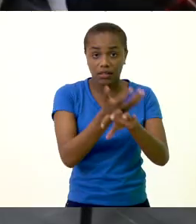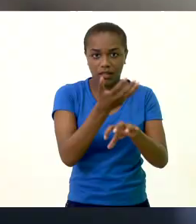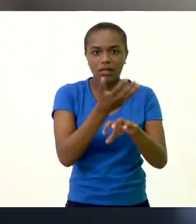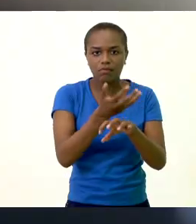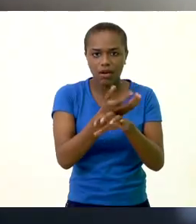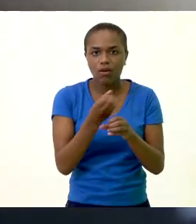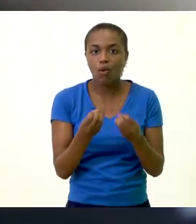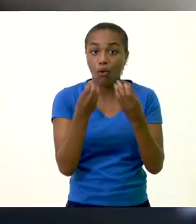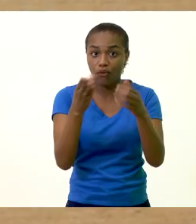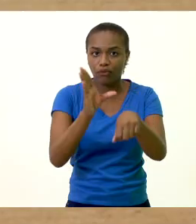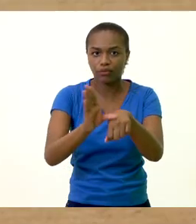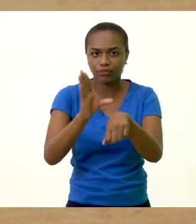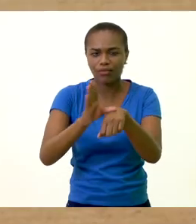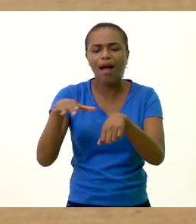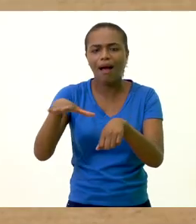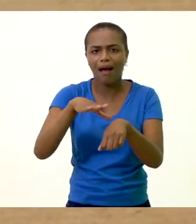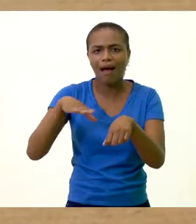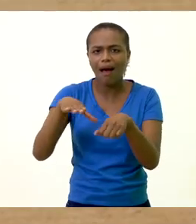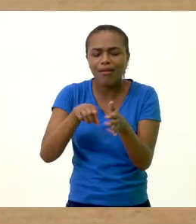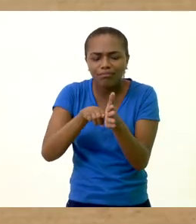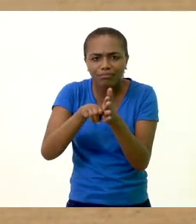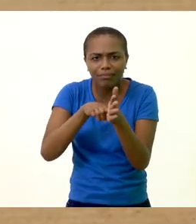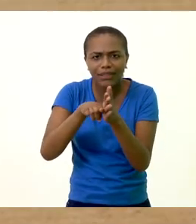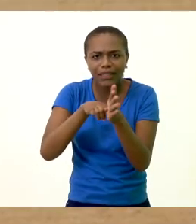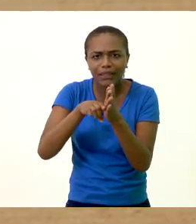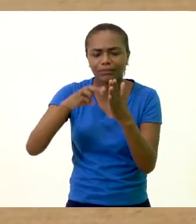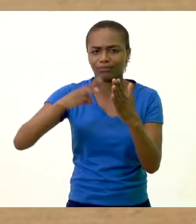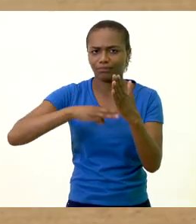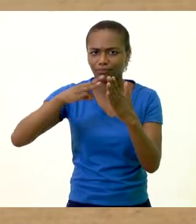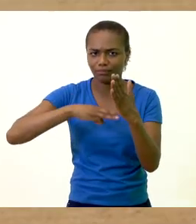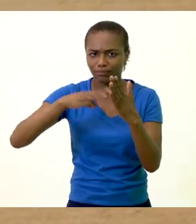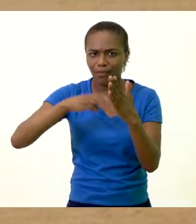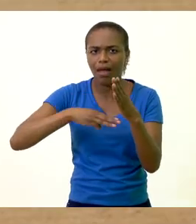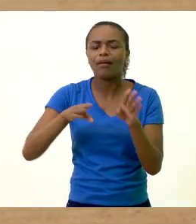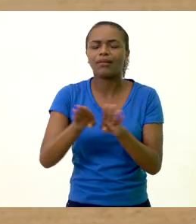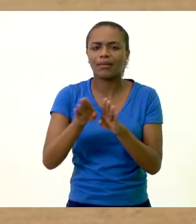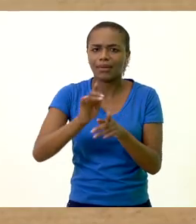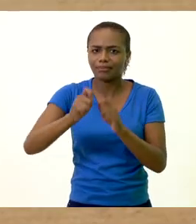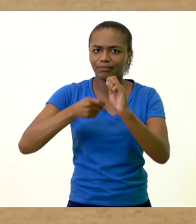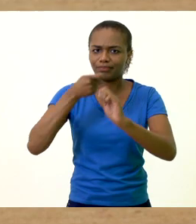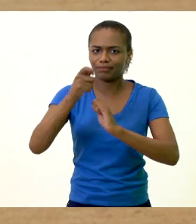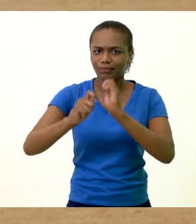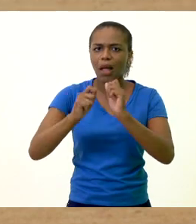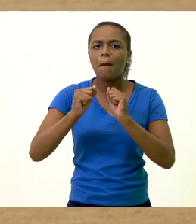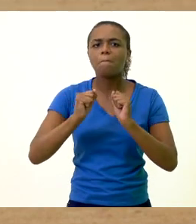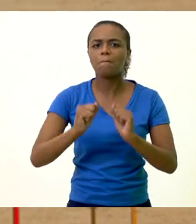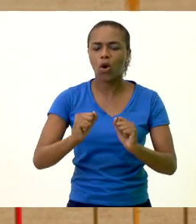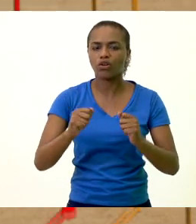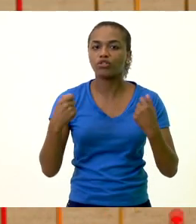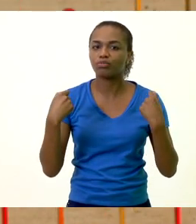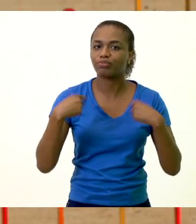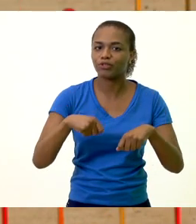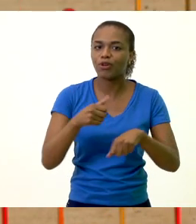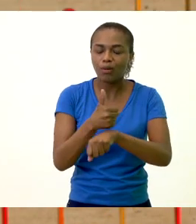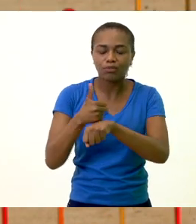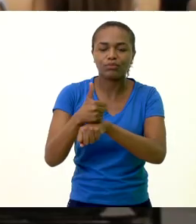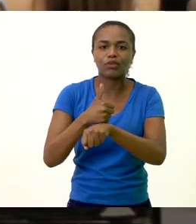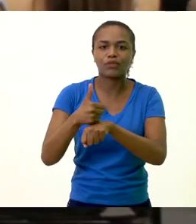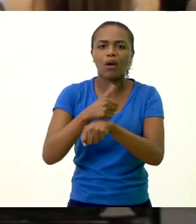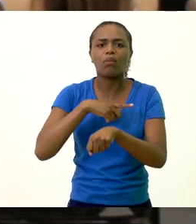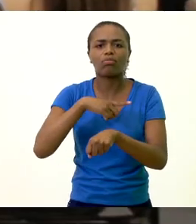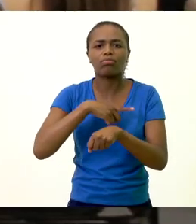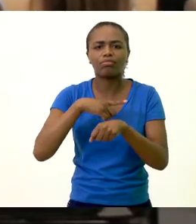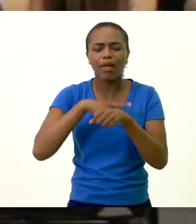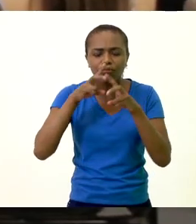oferecidas pelo curso nas áreas de pesquisa operacional e administração ainda possibilitam que o profissional